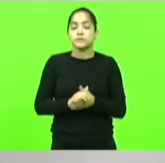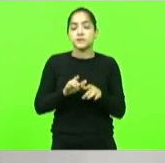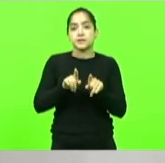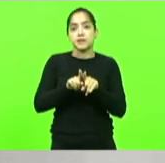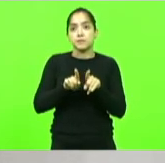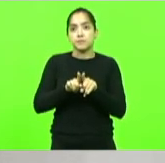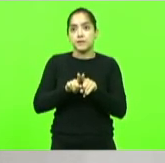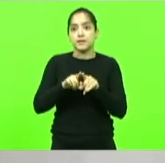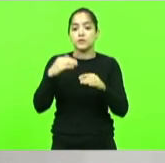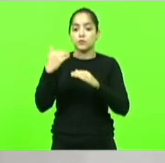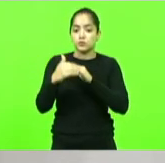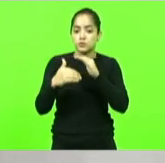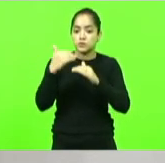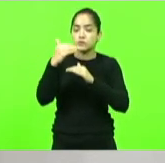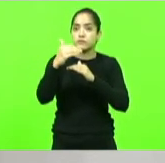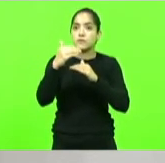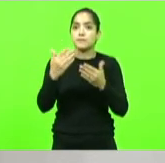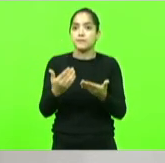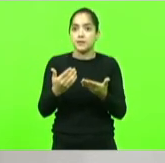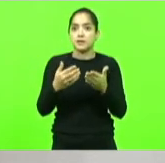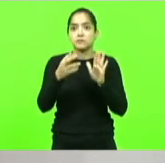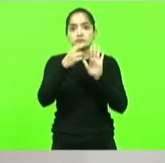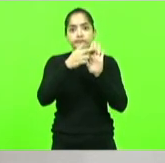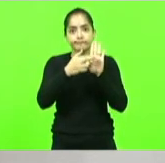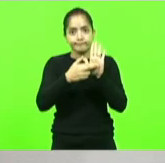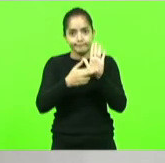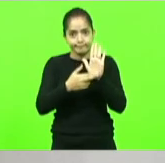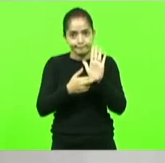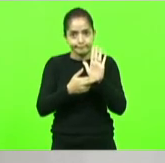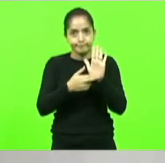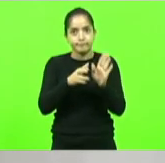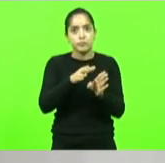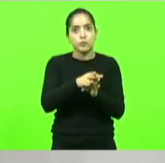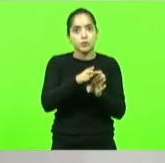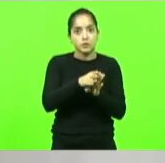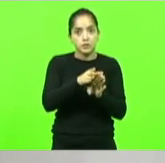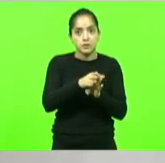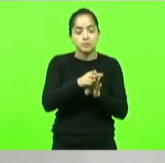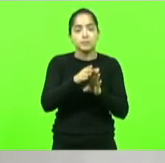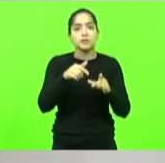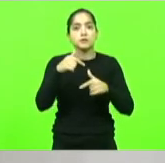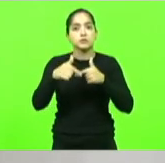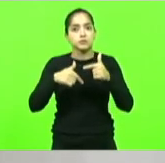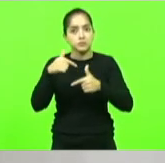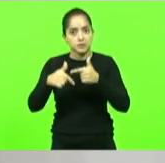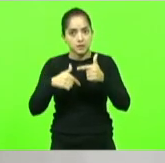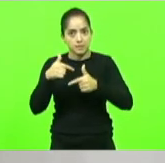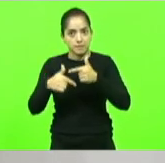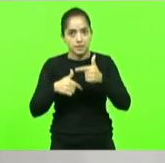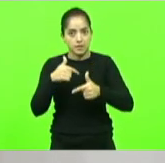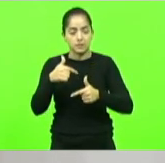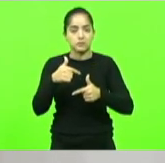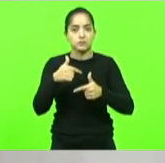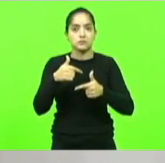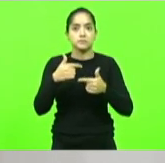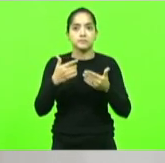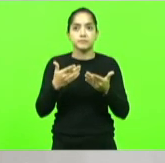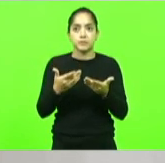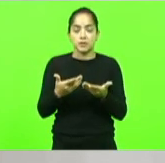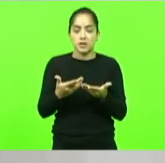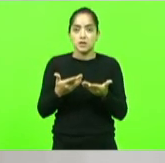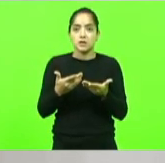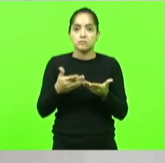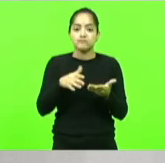o desenvolvimento de diretrizes técnicas orientadoras do trabalho das psicólogas e psicólogos diante do